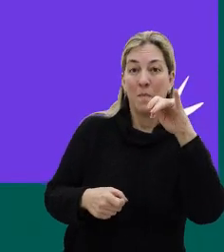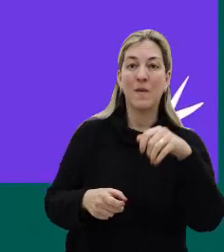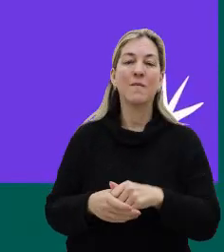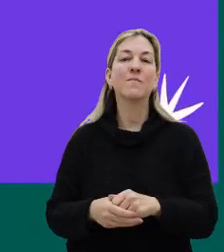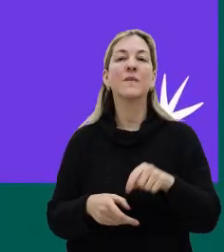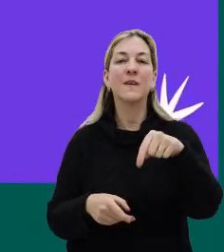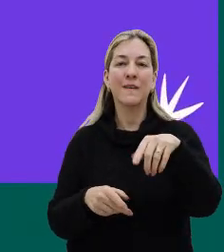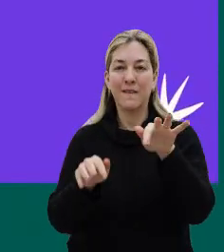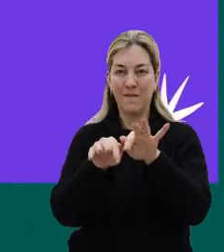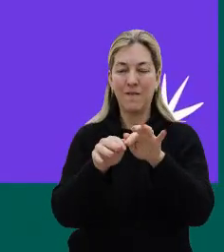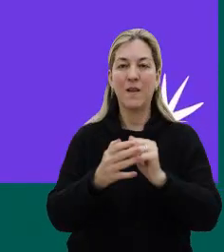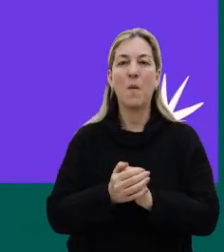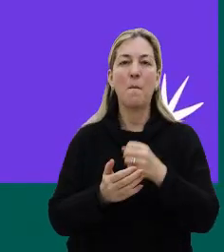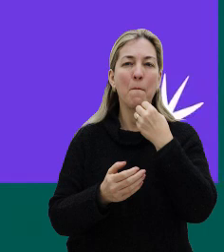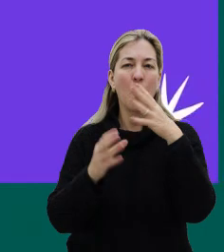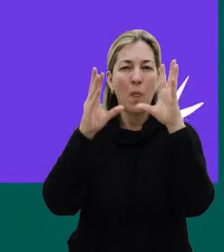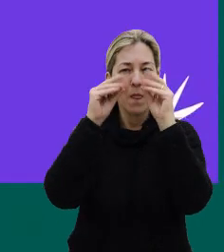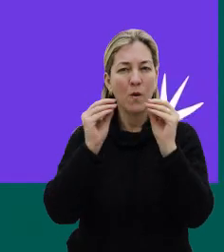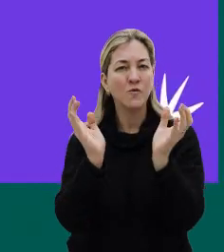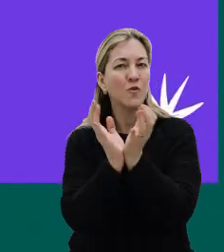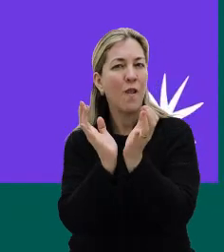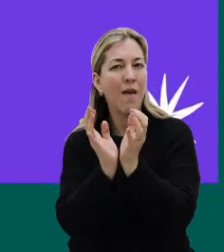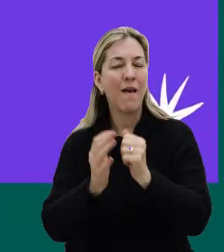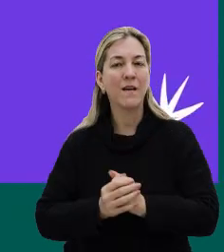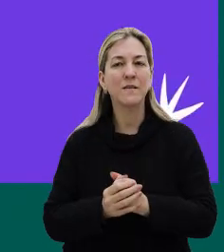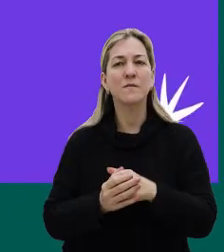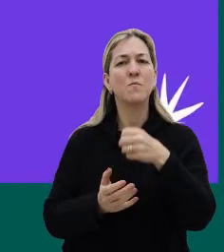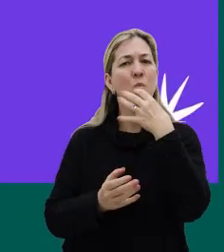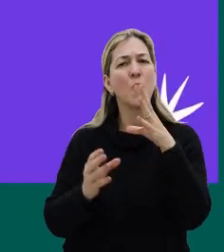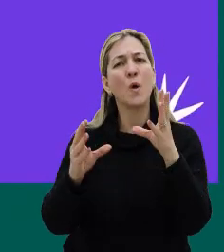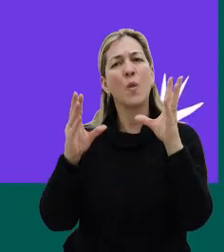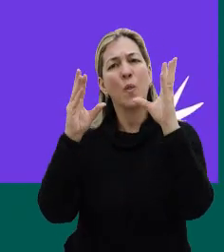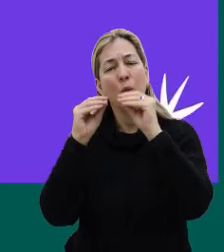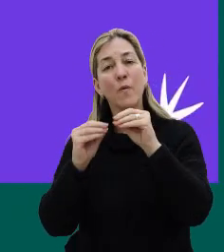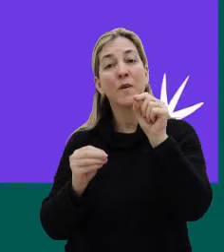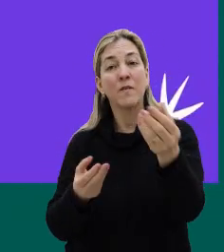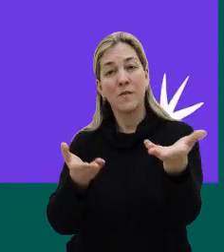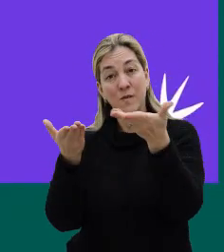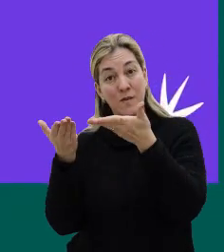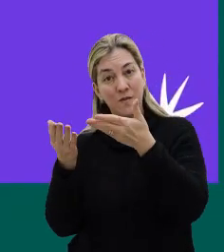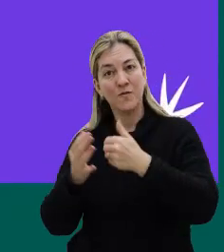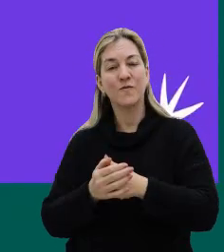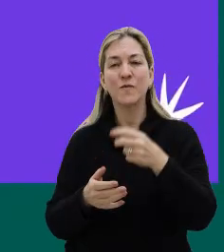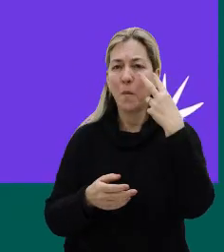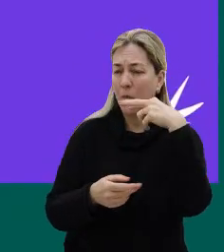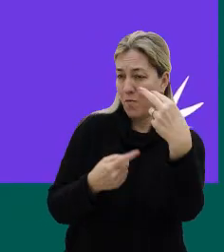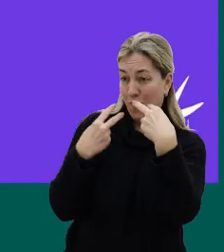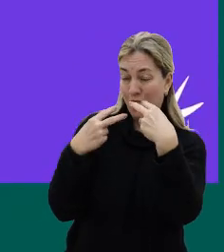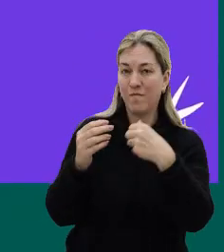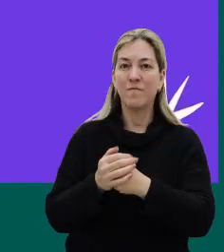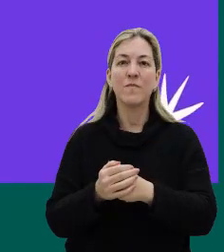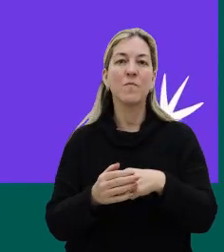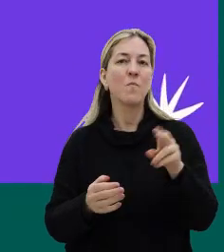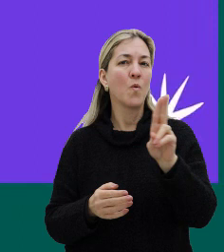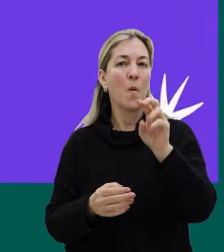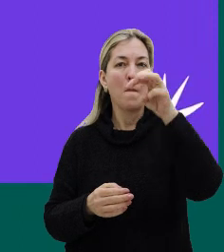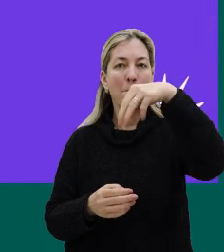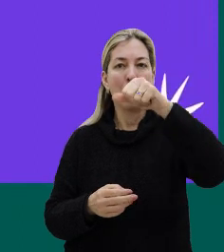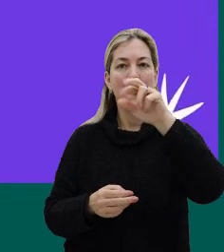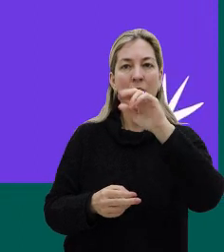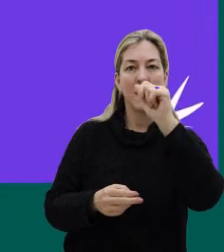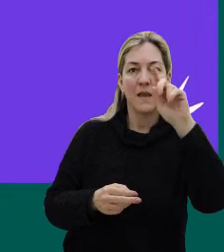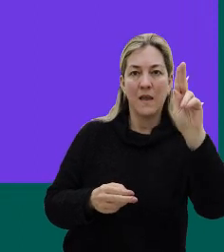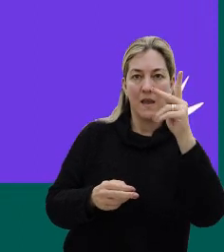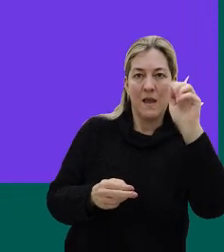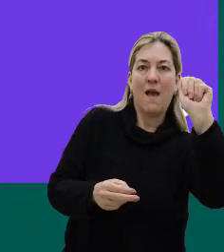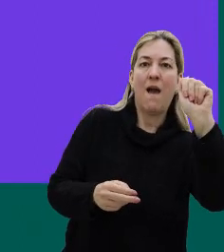Oi, gente, boa noite, boa noite colegas, boa noite para quem está nos assistindo também. Meu nome é Maria, eu sou aluna do curso de